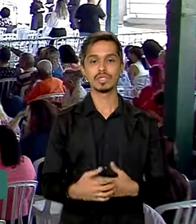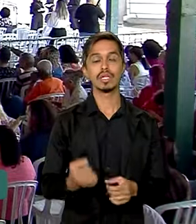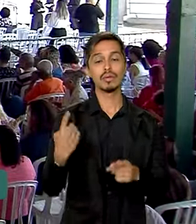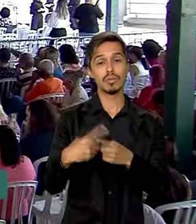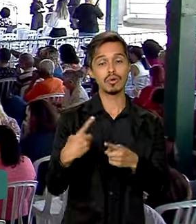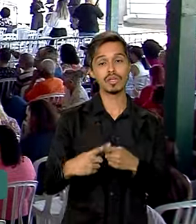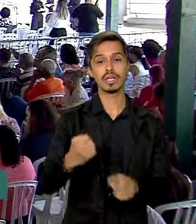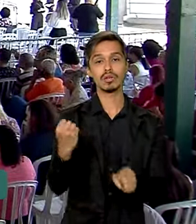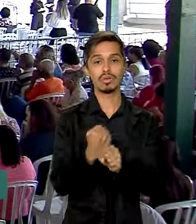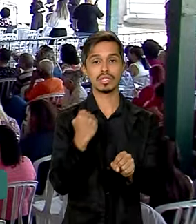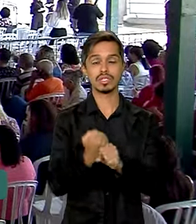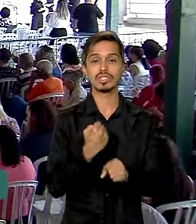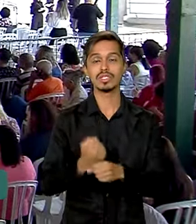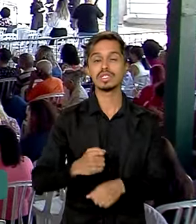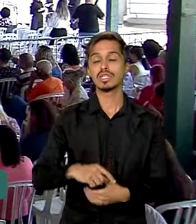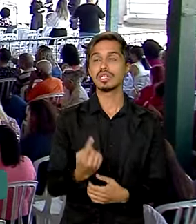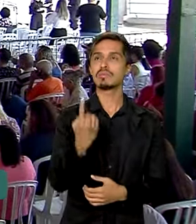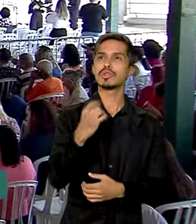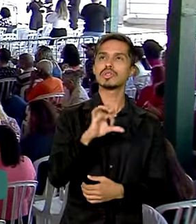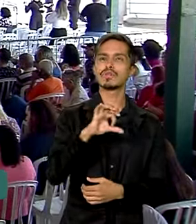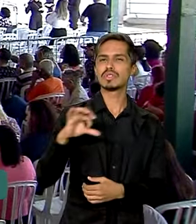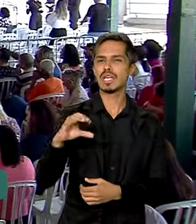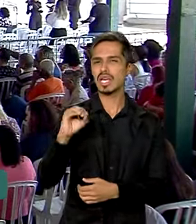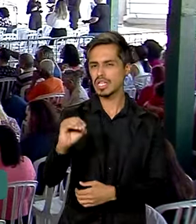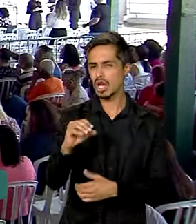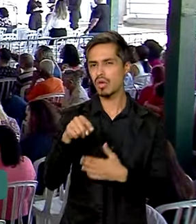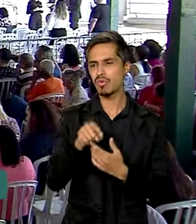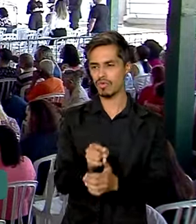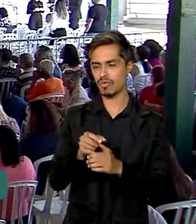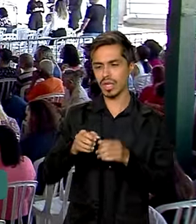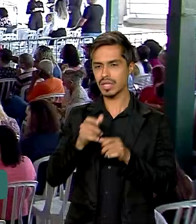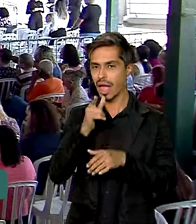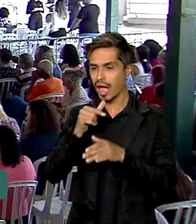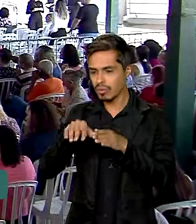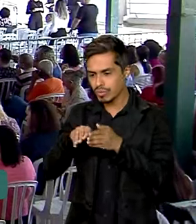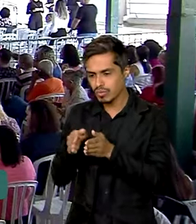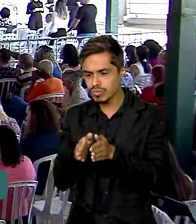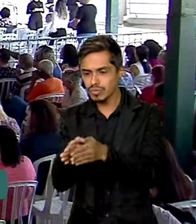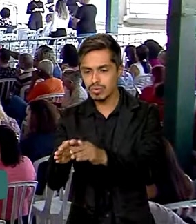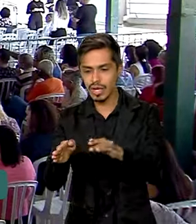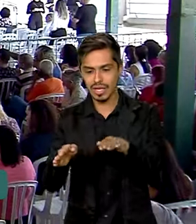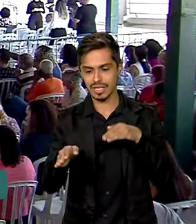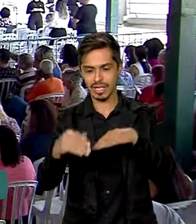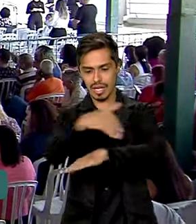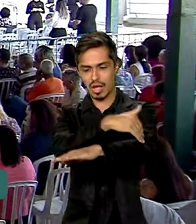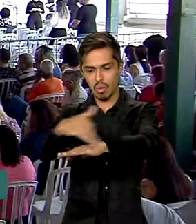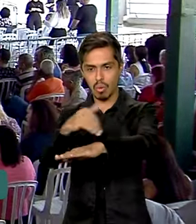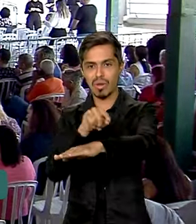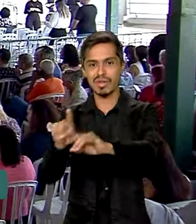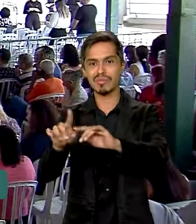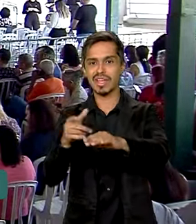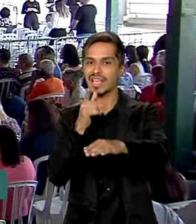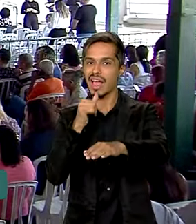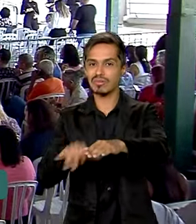em cima de um córrego, um transtorno para a população quando chove. Veja na reportagem.